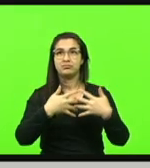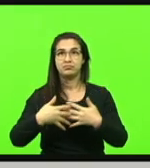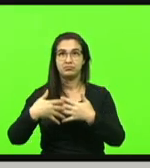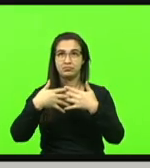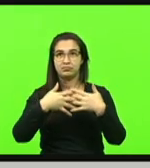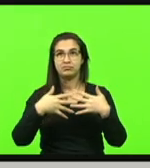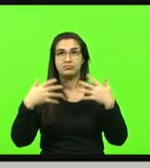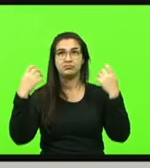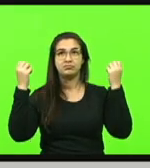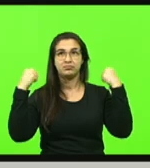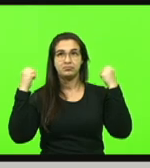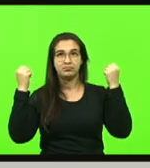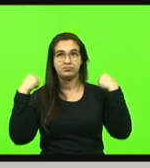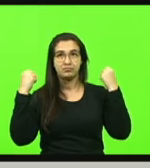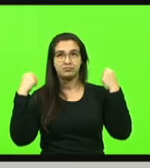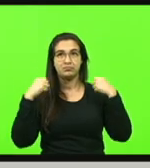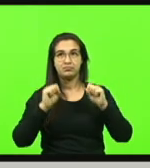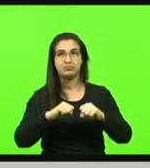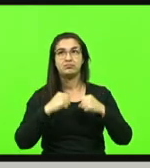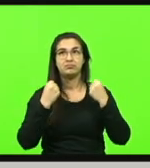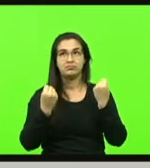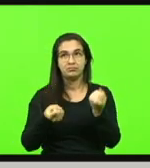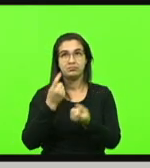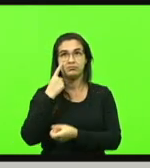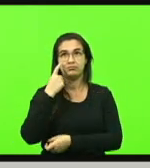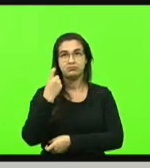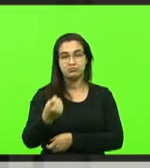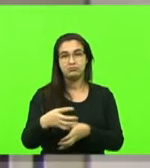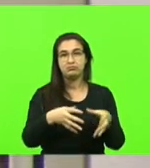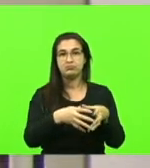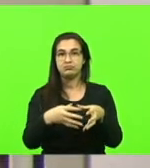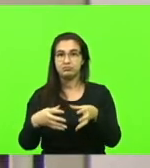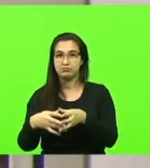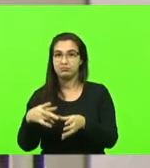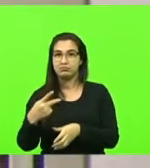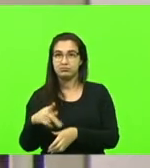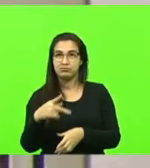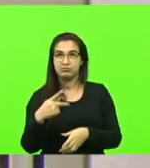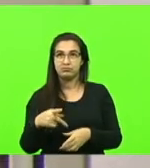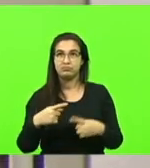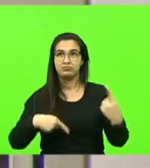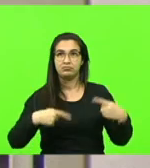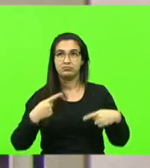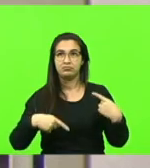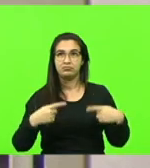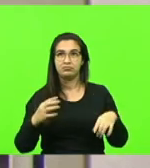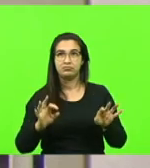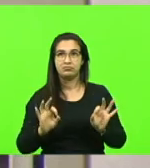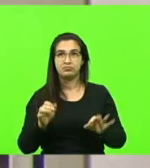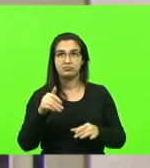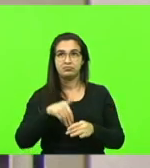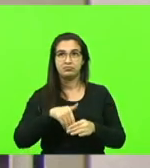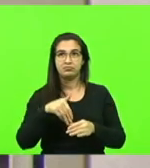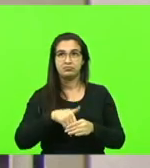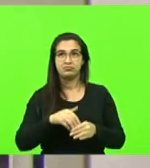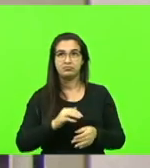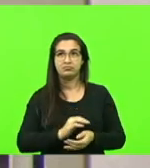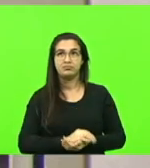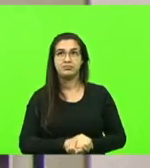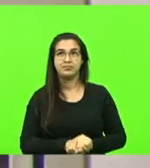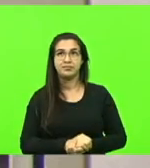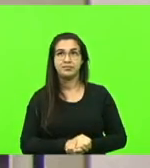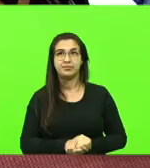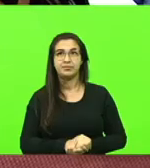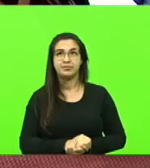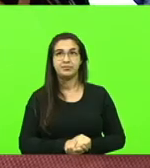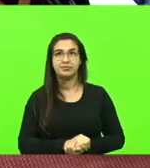relevantes serviços prestados na defesa dos interesses da classe. Em discussão. Não havendo quem queira discutir, em votação. Deputados que aprovam,